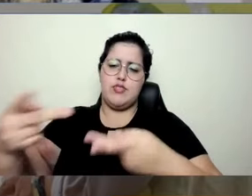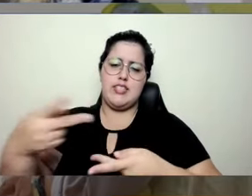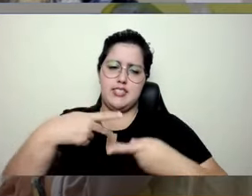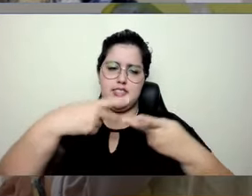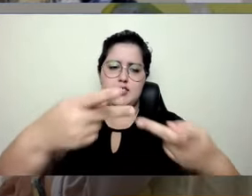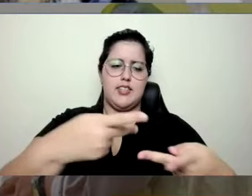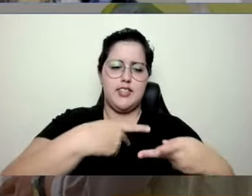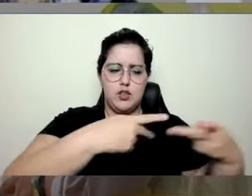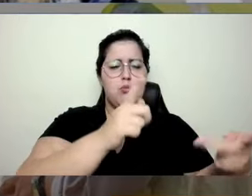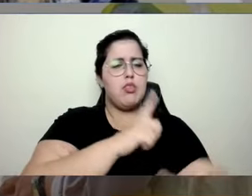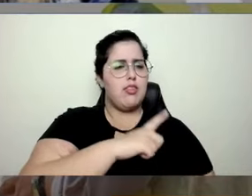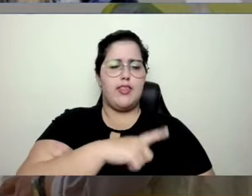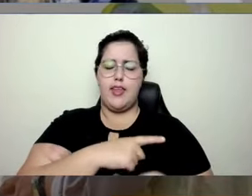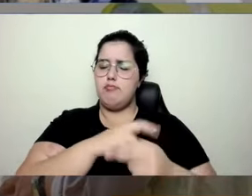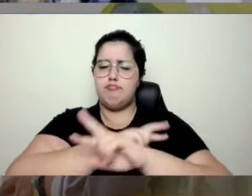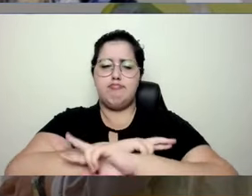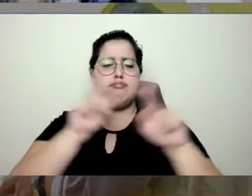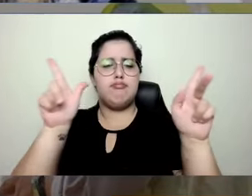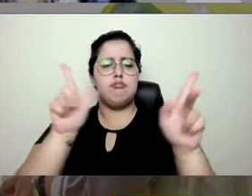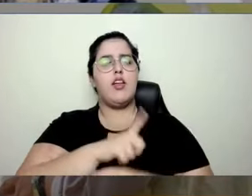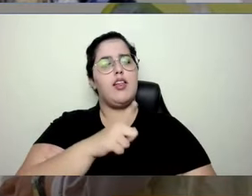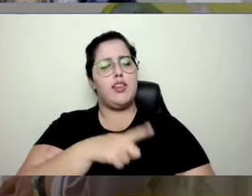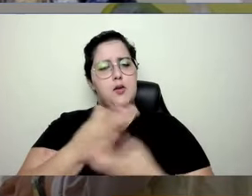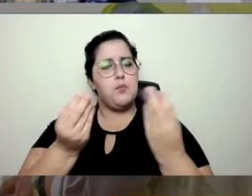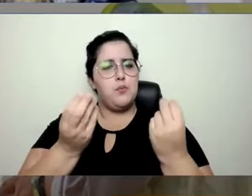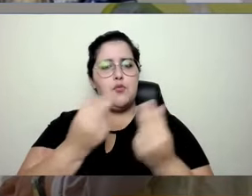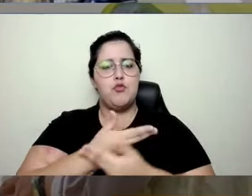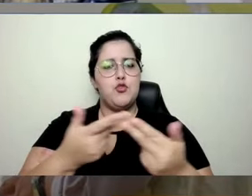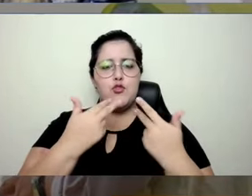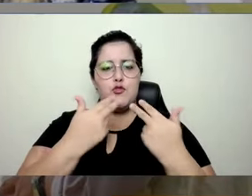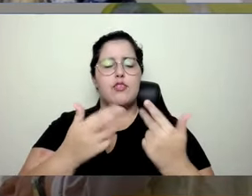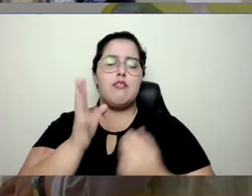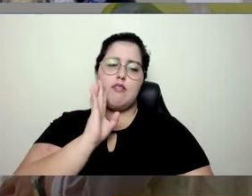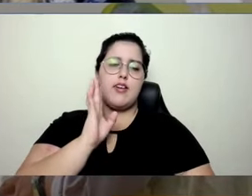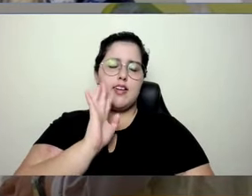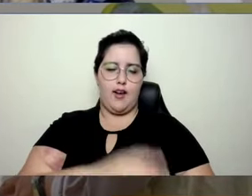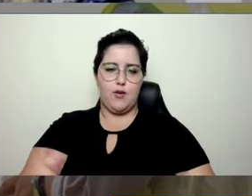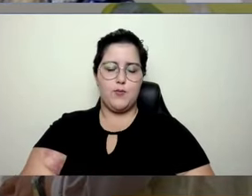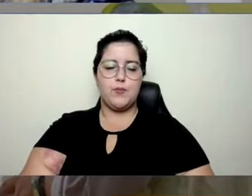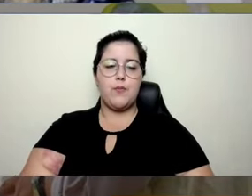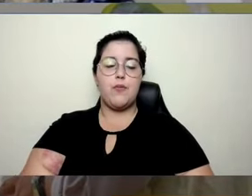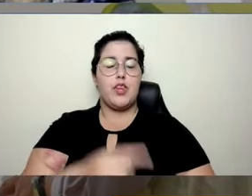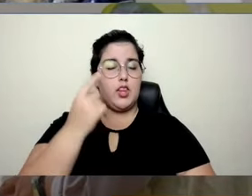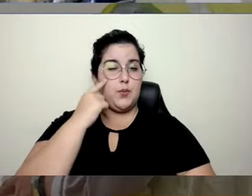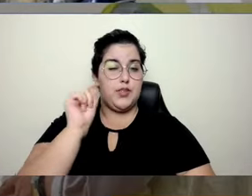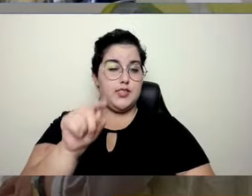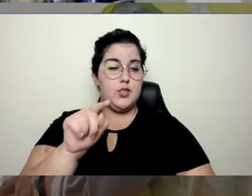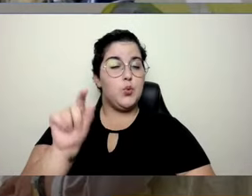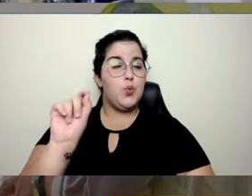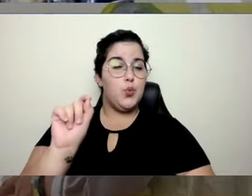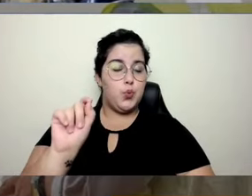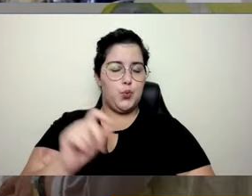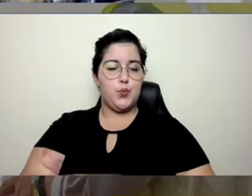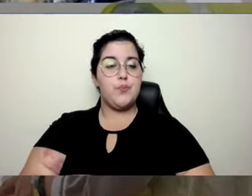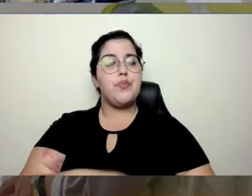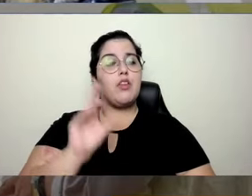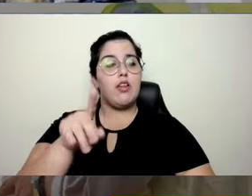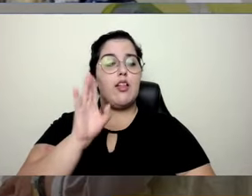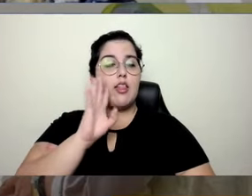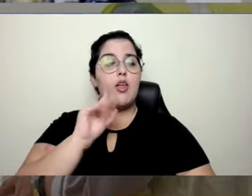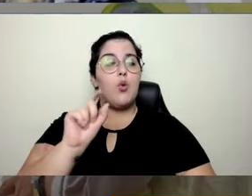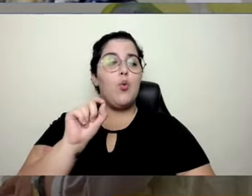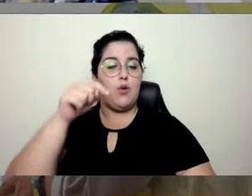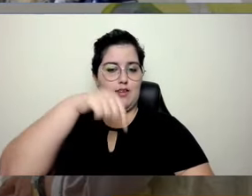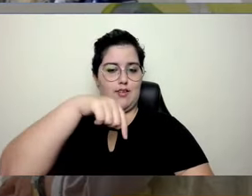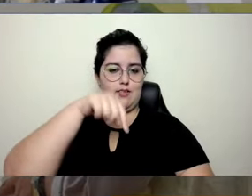bastante coisa diferenciada e inovando bastante. Pensando nisso, inclusive, é legal falar que o SENAC São